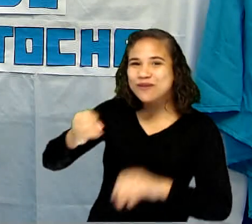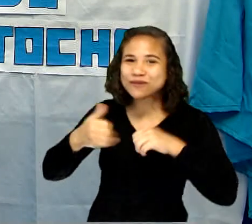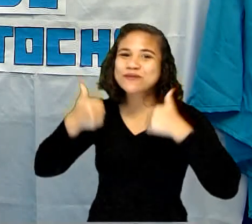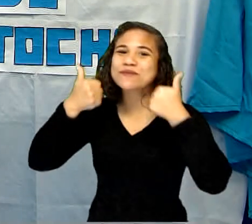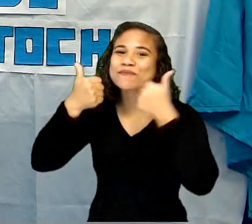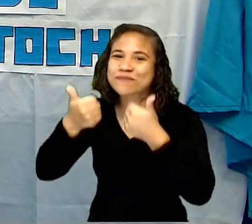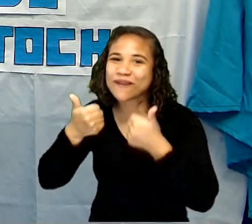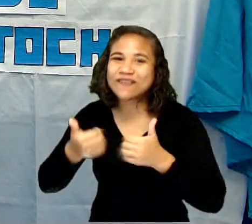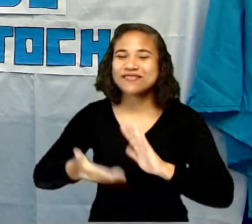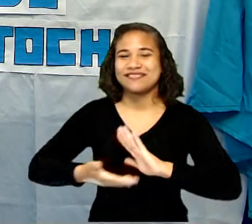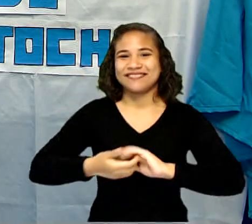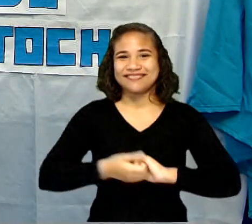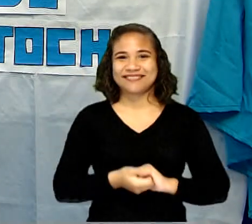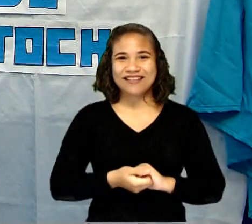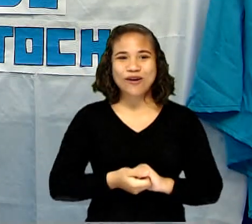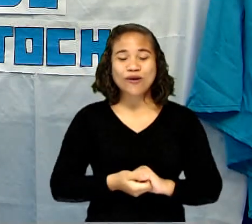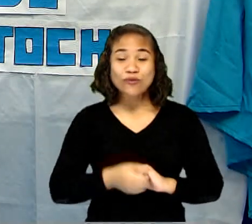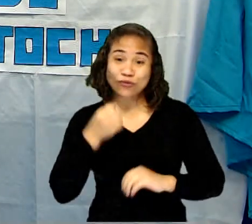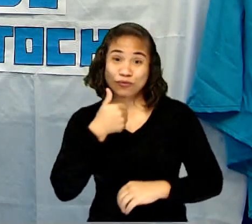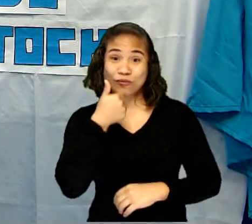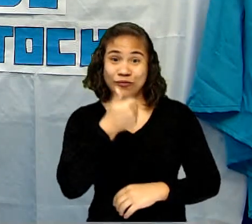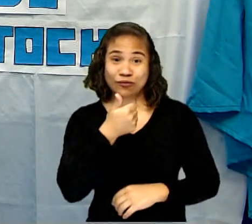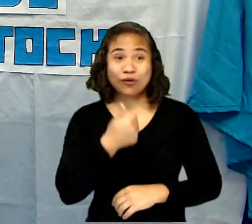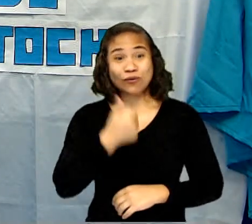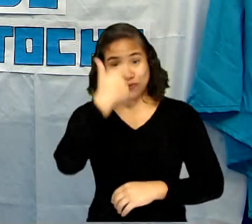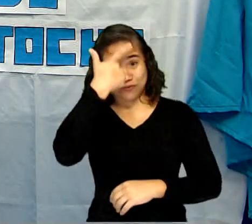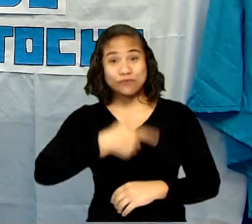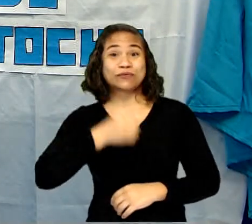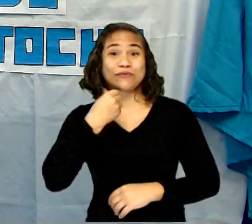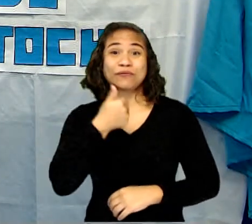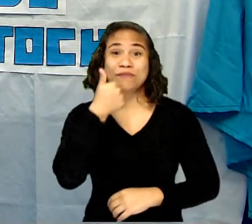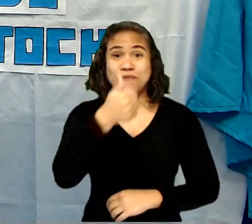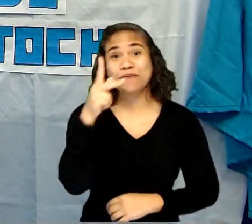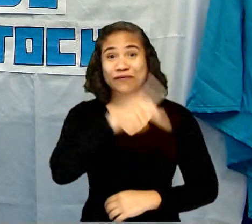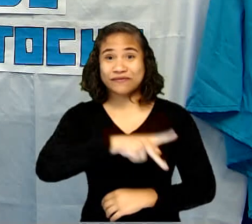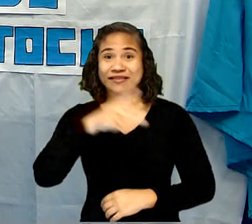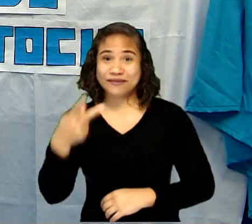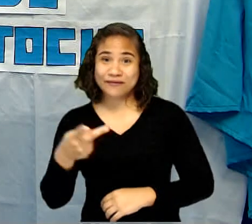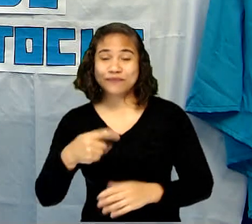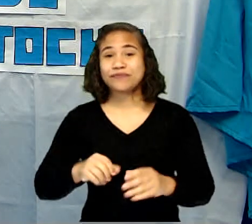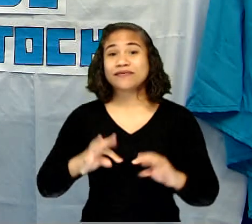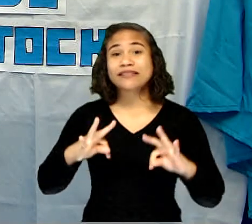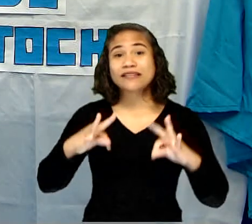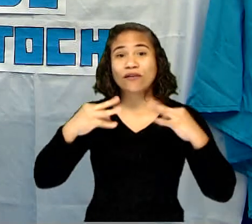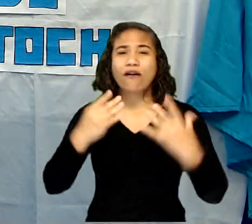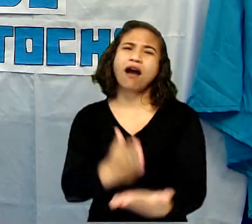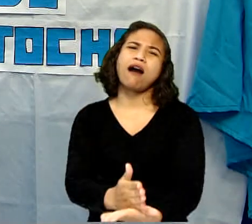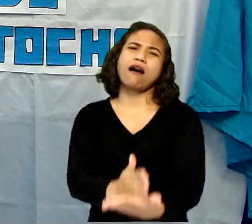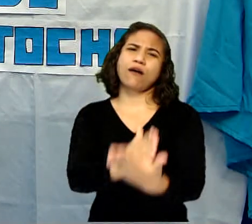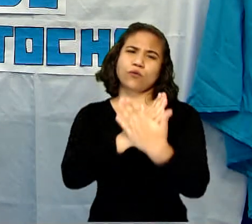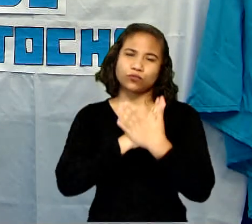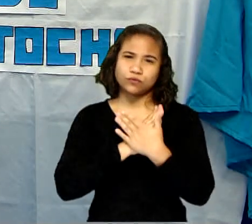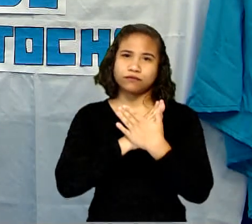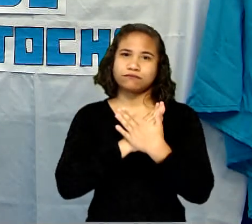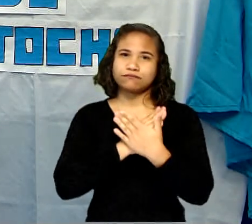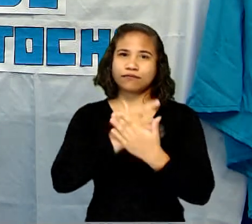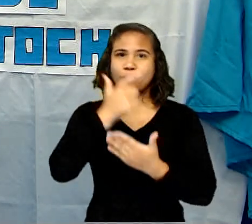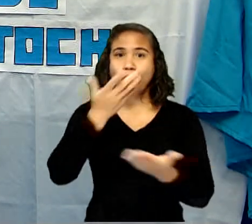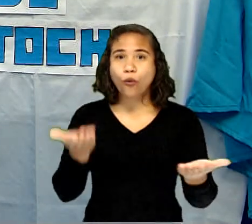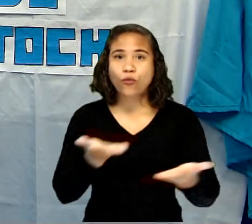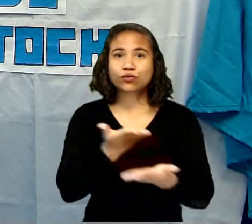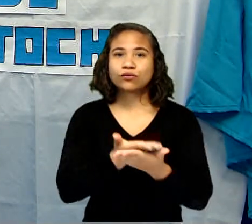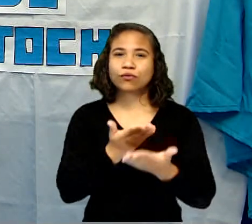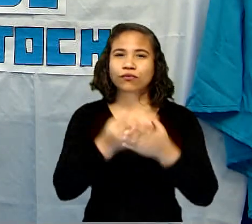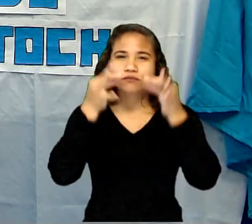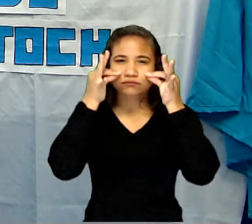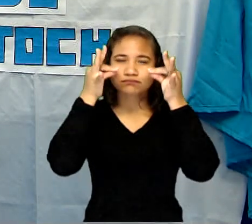bom? Edu, tudo bom? Tudo bem, professor! E aí, eles vão me ajudar nesta aula. Preste